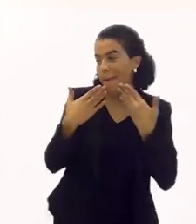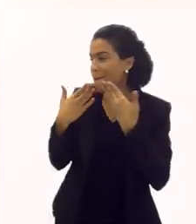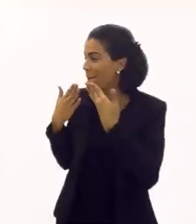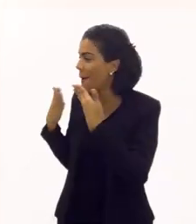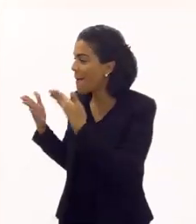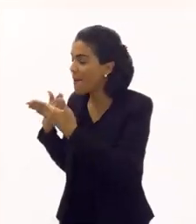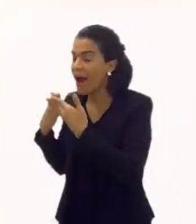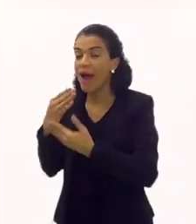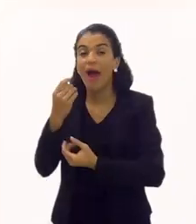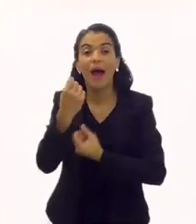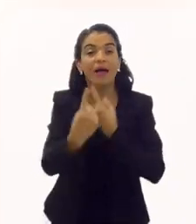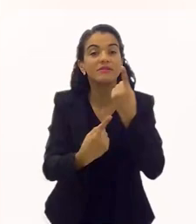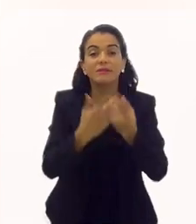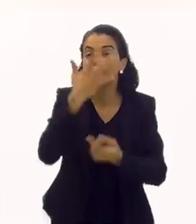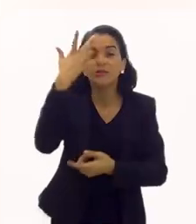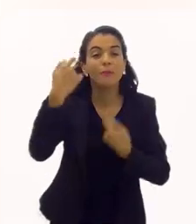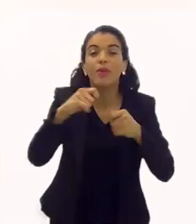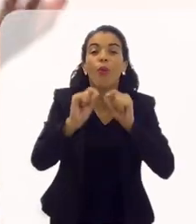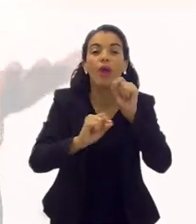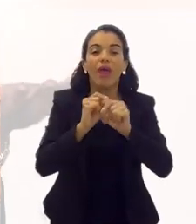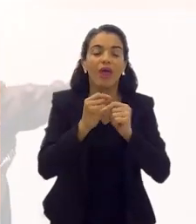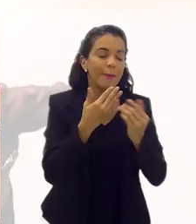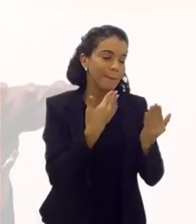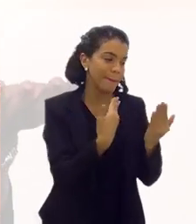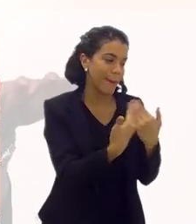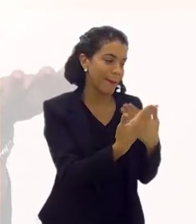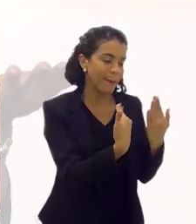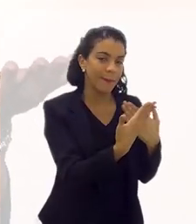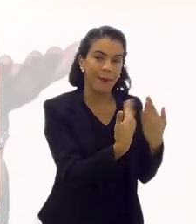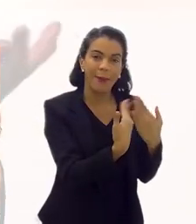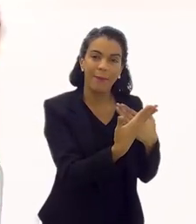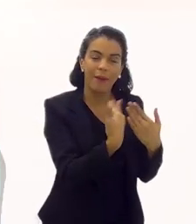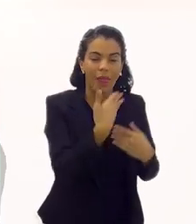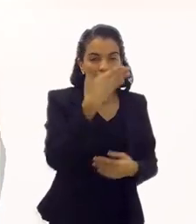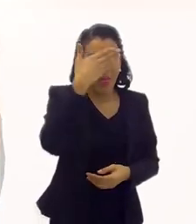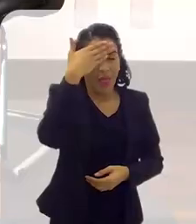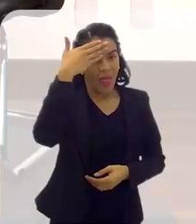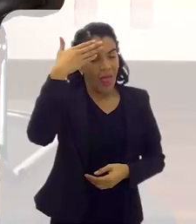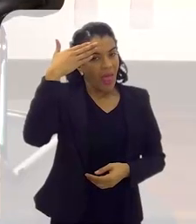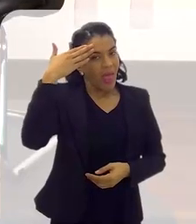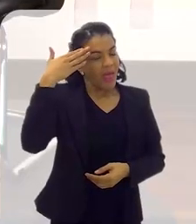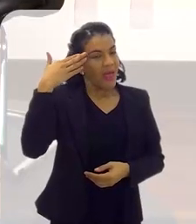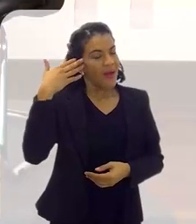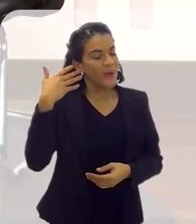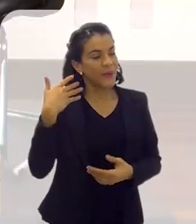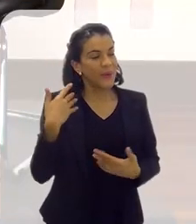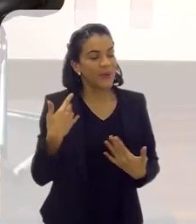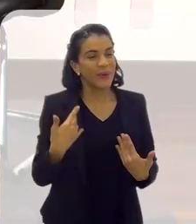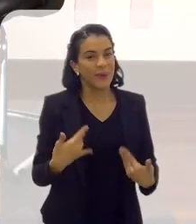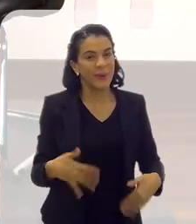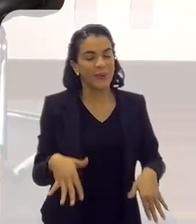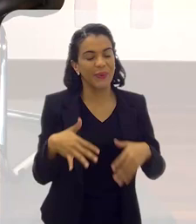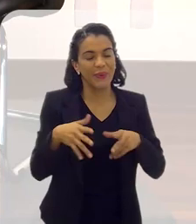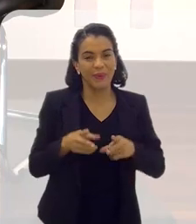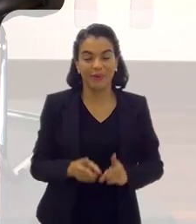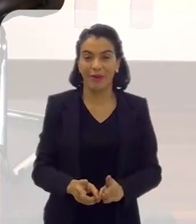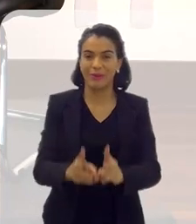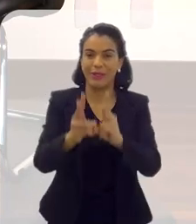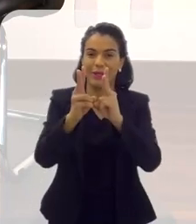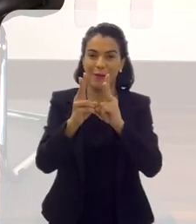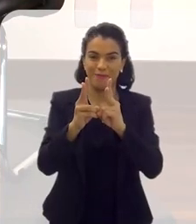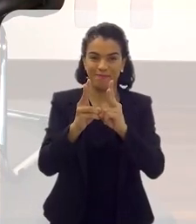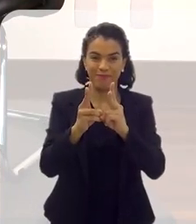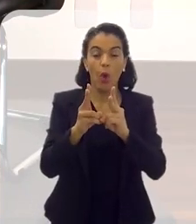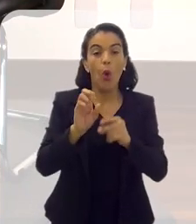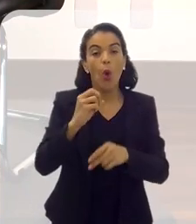conversa. Às vezes, uma pessoa precisa só conversar. Para aquela pessoa ficar um pouco mais leve, para aquela pessoa poder